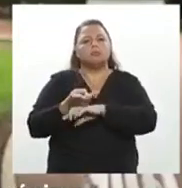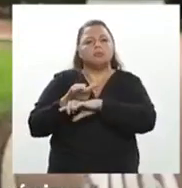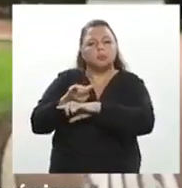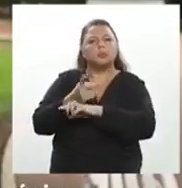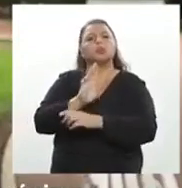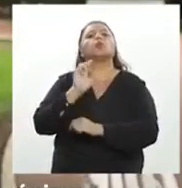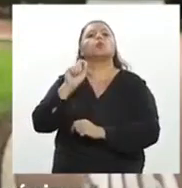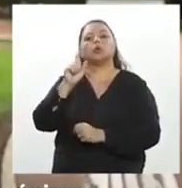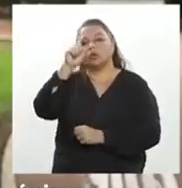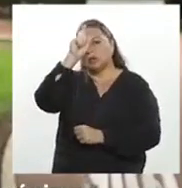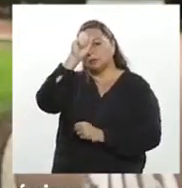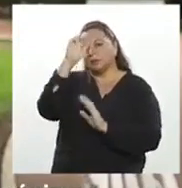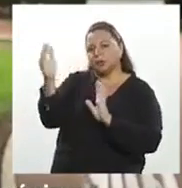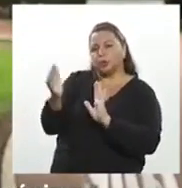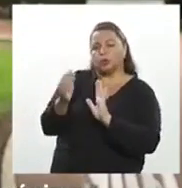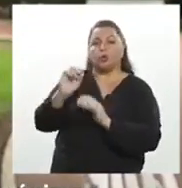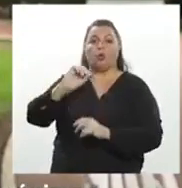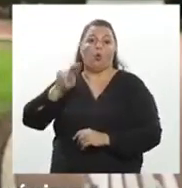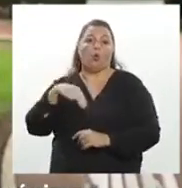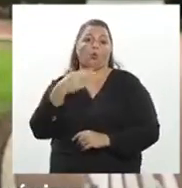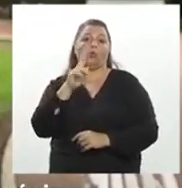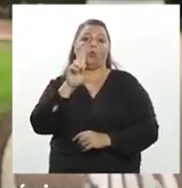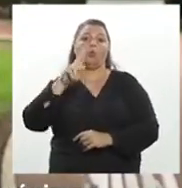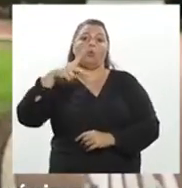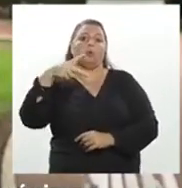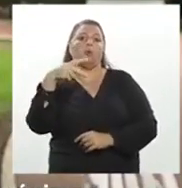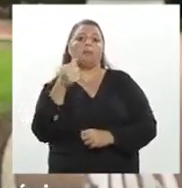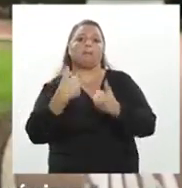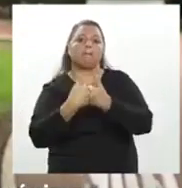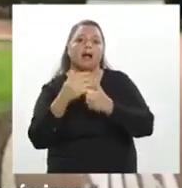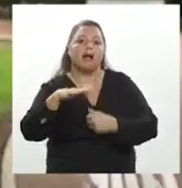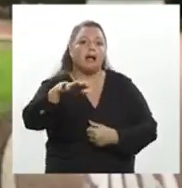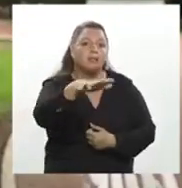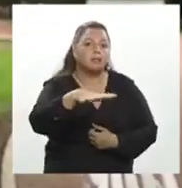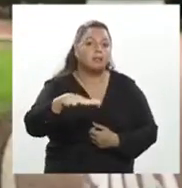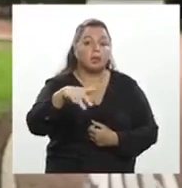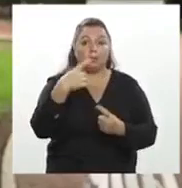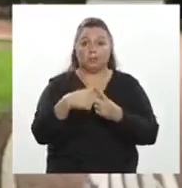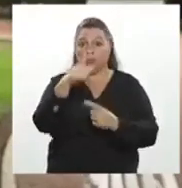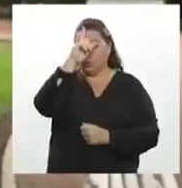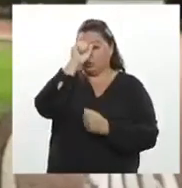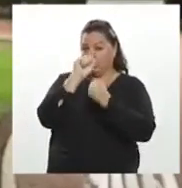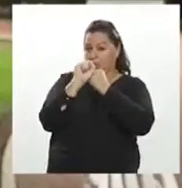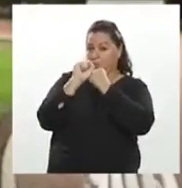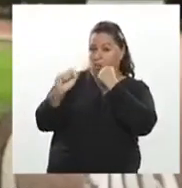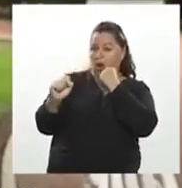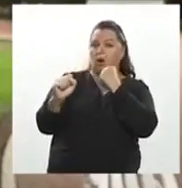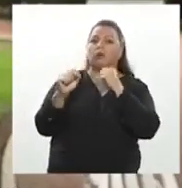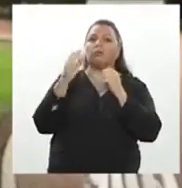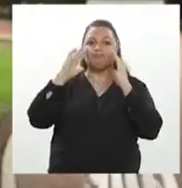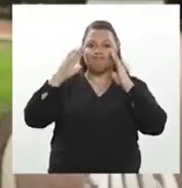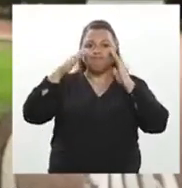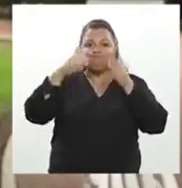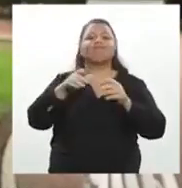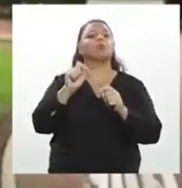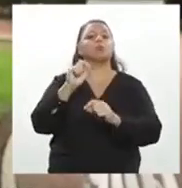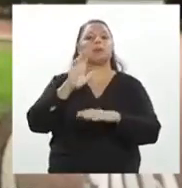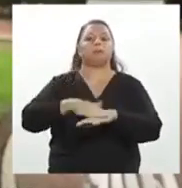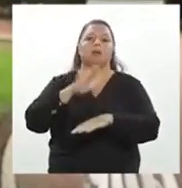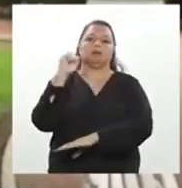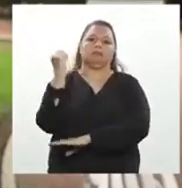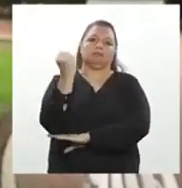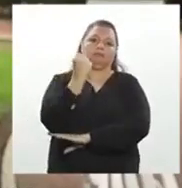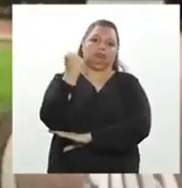procurem o posto de saúde ou a UPA mais próximos. A rede hospitalar deve ser utilizada em